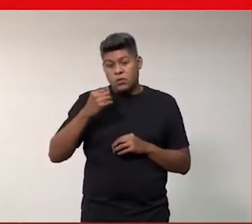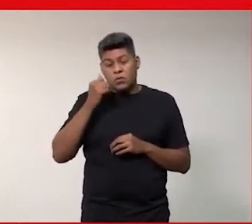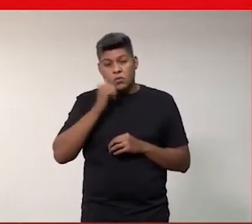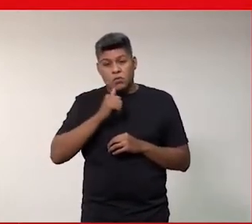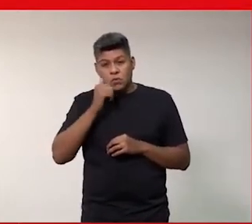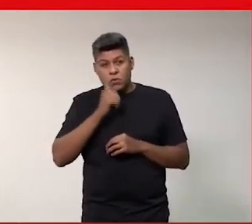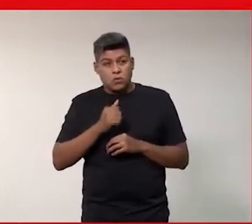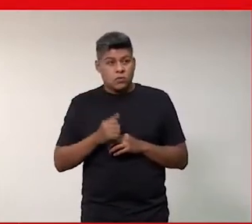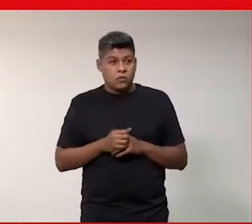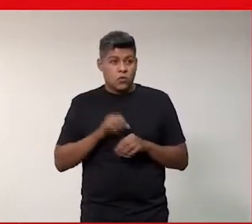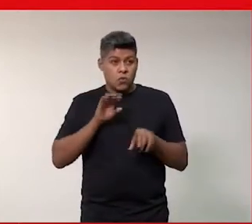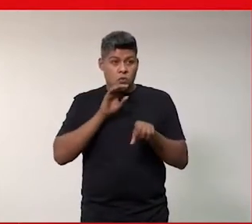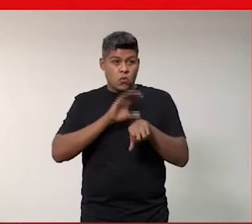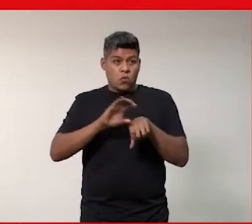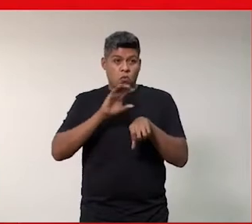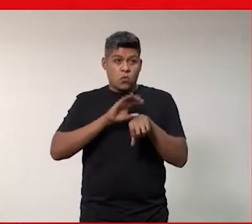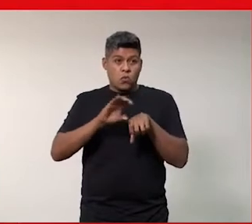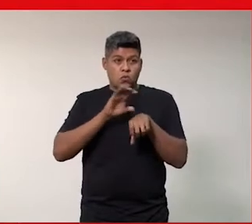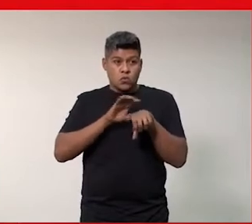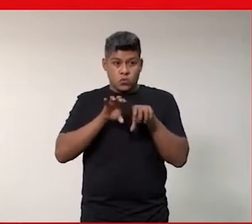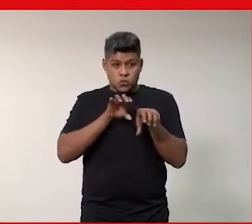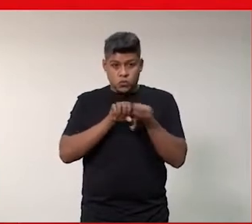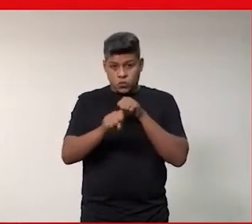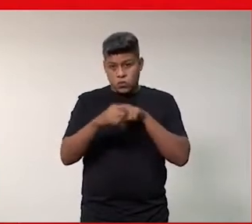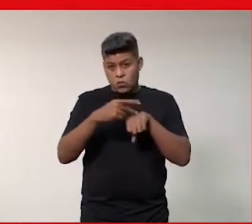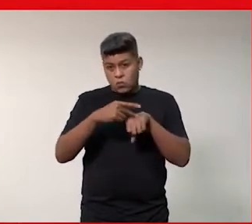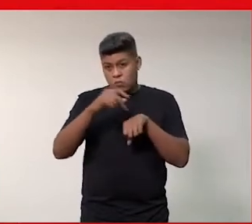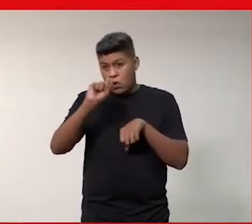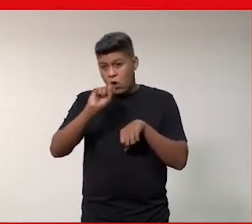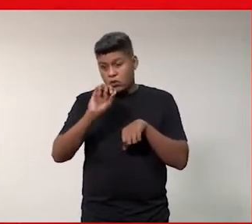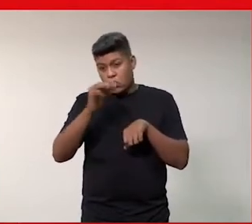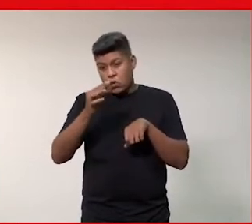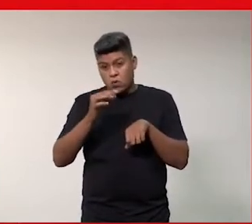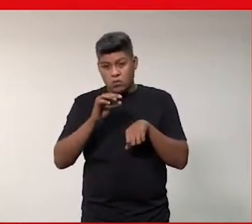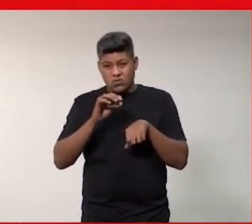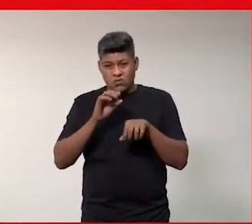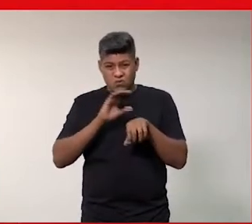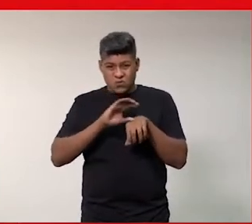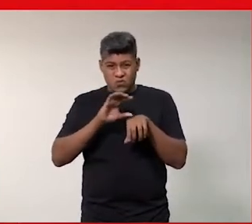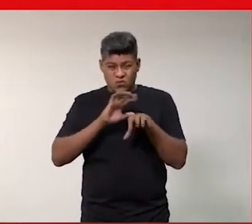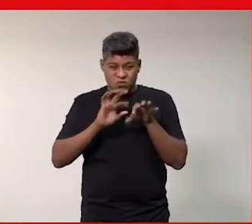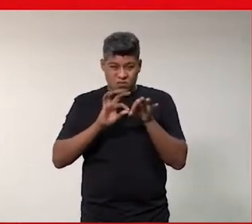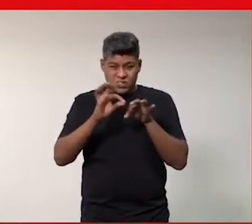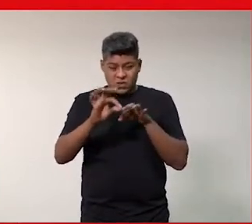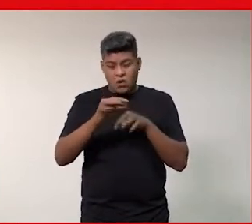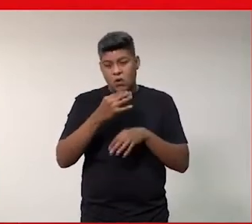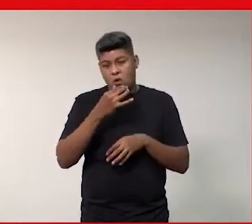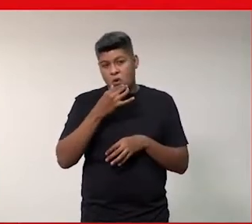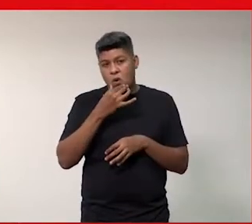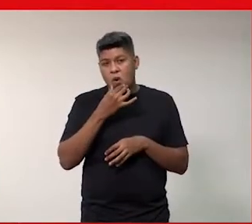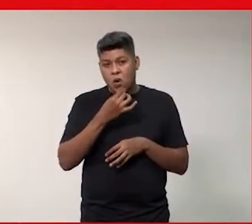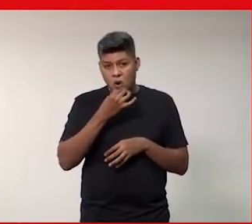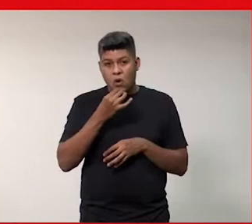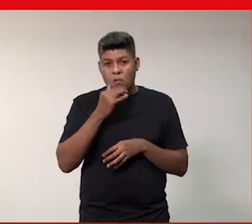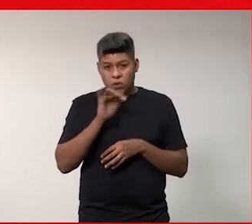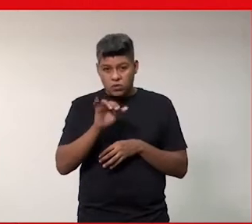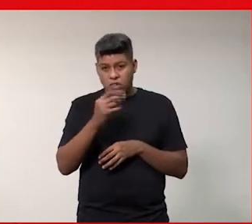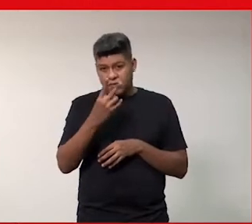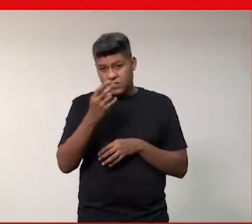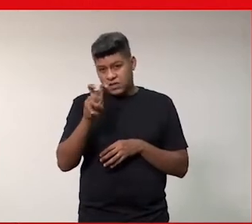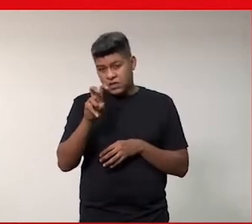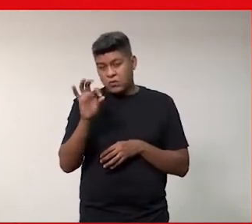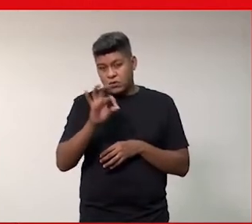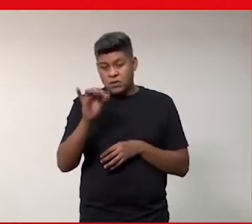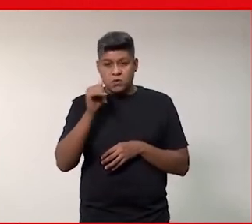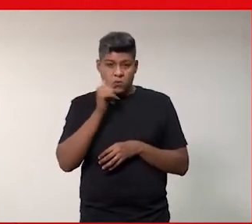sobre curso de graduação, pós ou extensão, né. Aí, novamente, o público masculino ganha aí 25%, o público